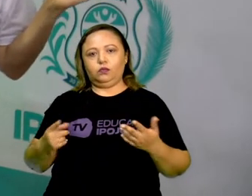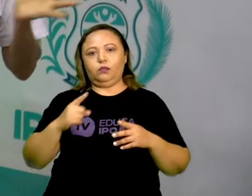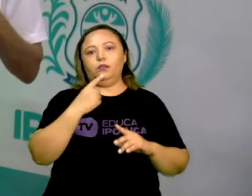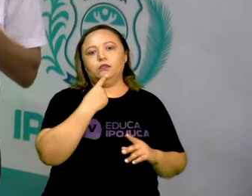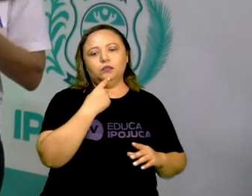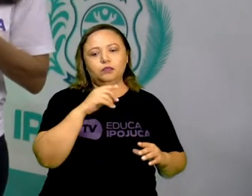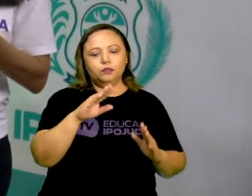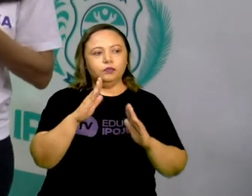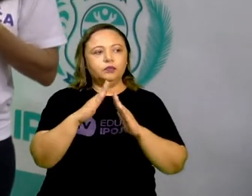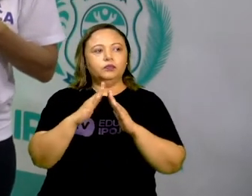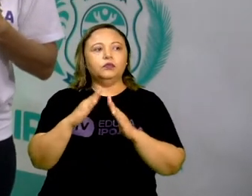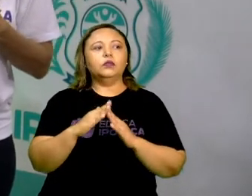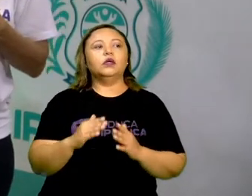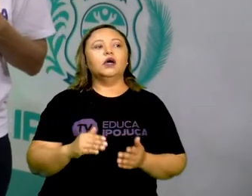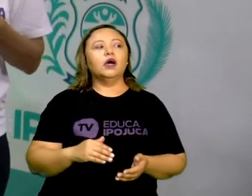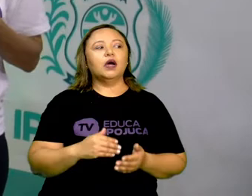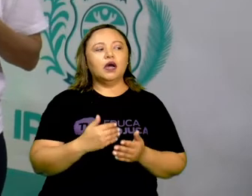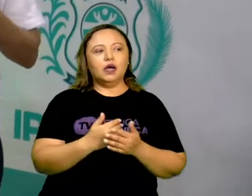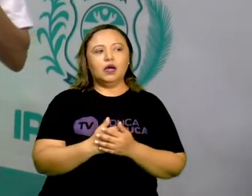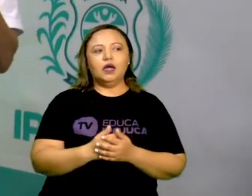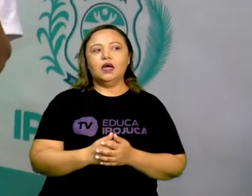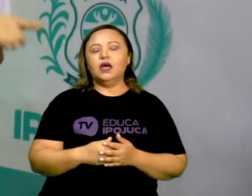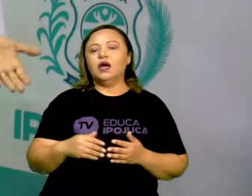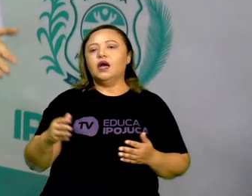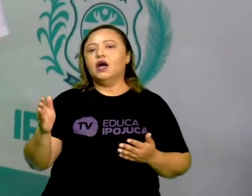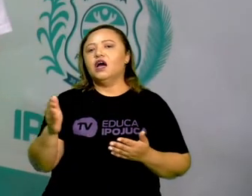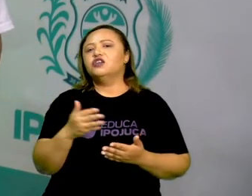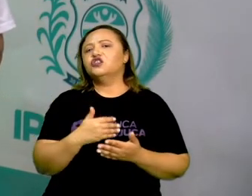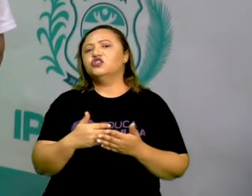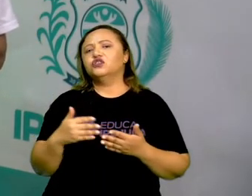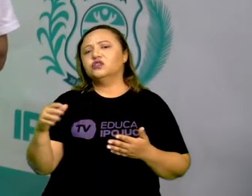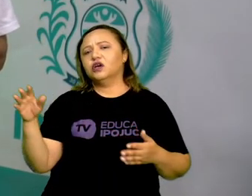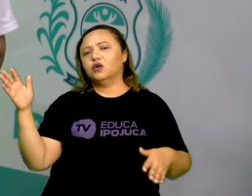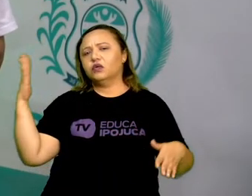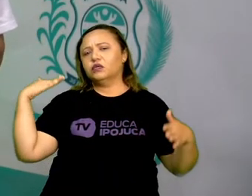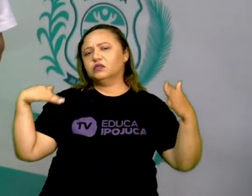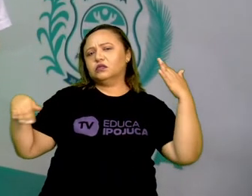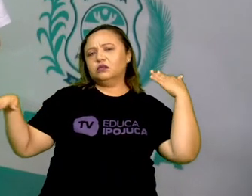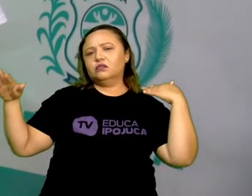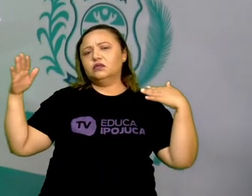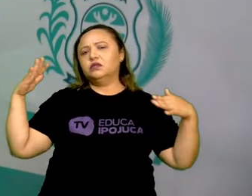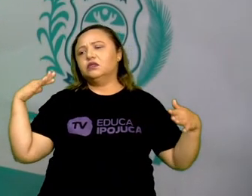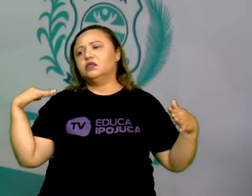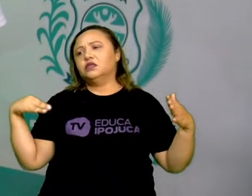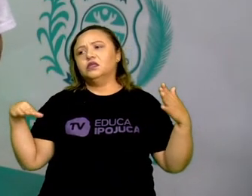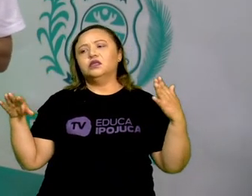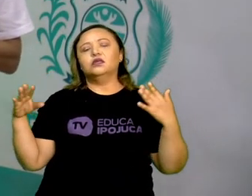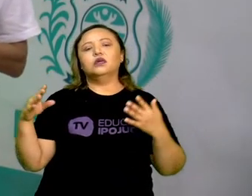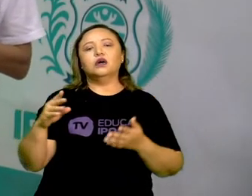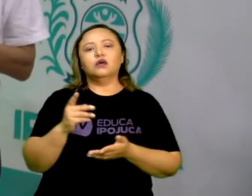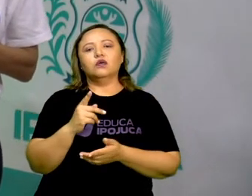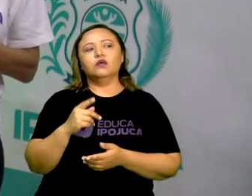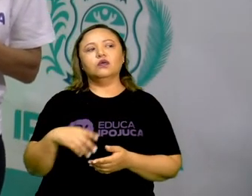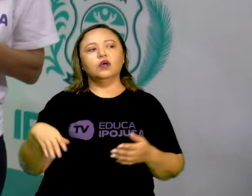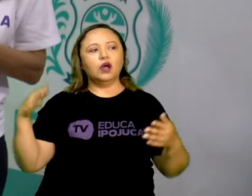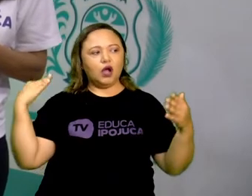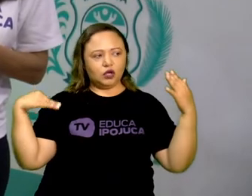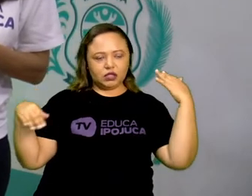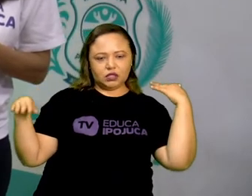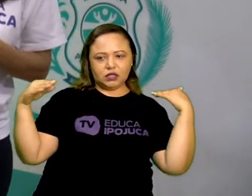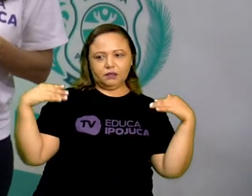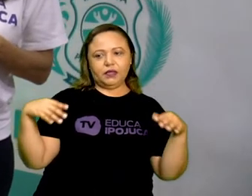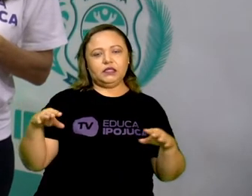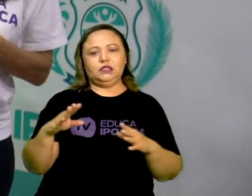Porque, às vezes, a pessoa está passeando ou está na escola, não é? Quem mora assim na zona urbana,